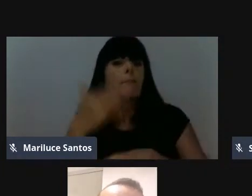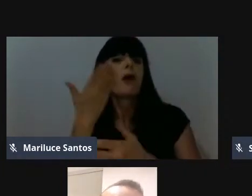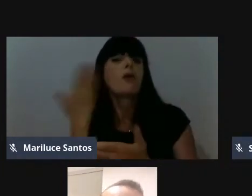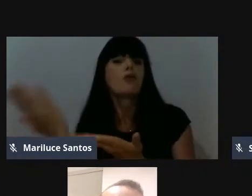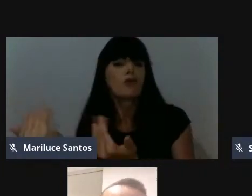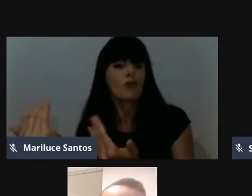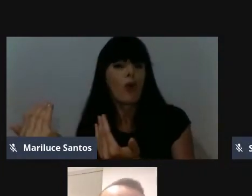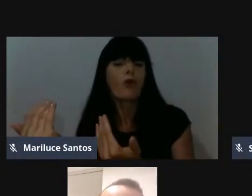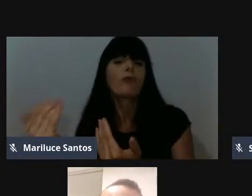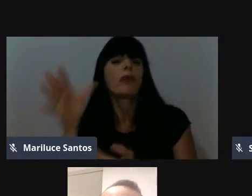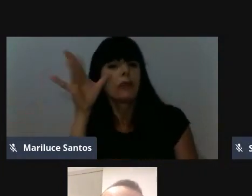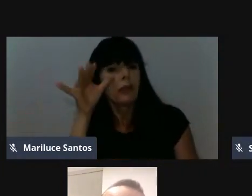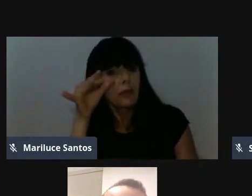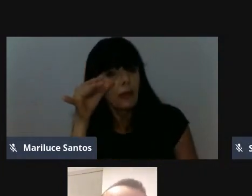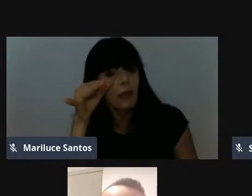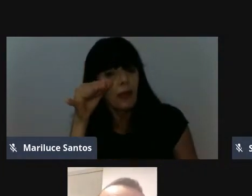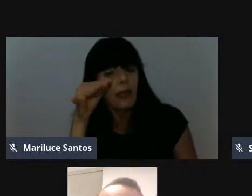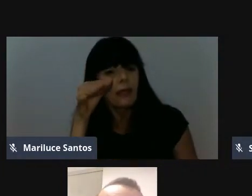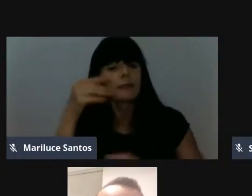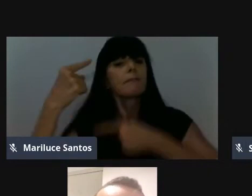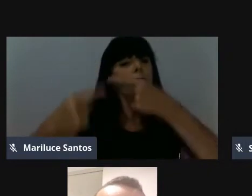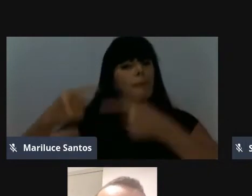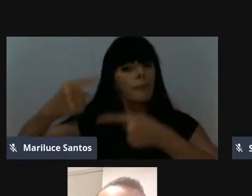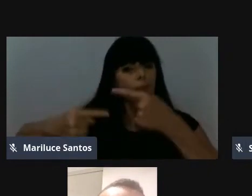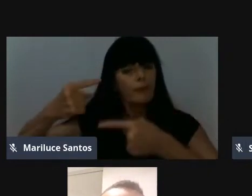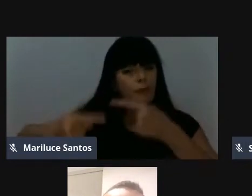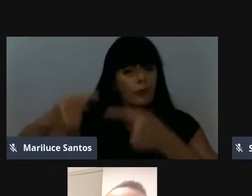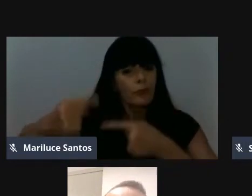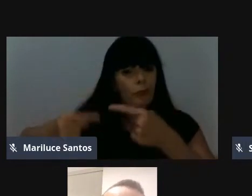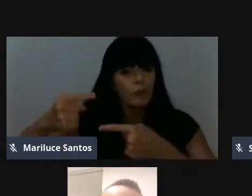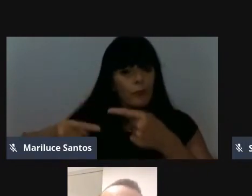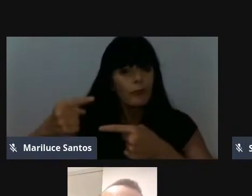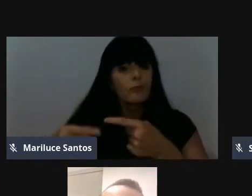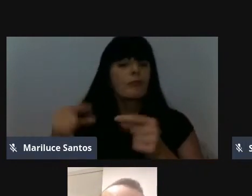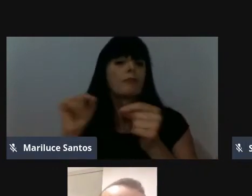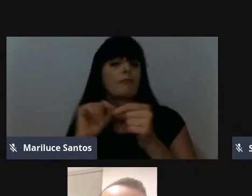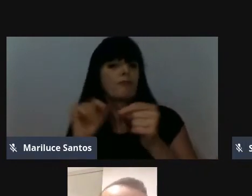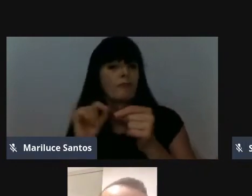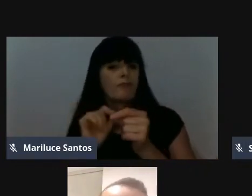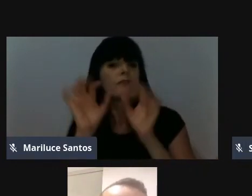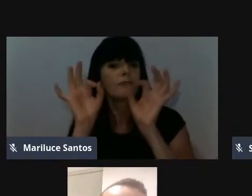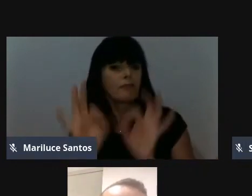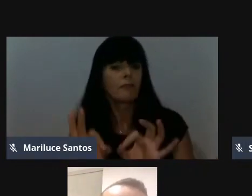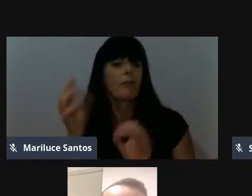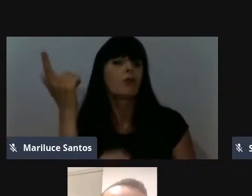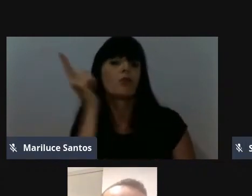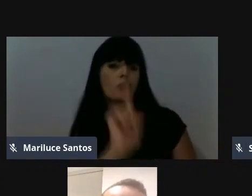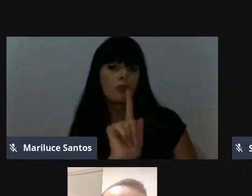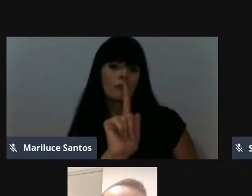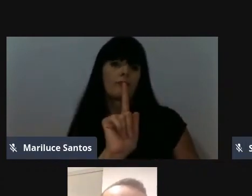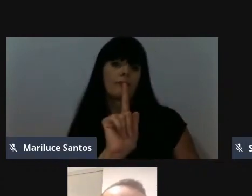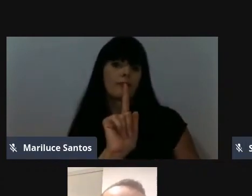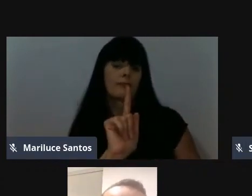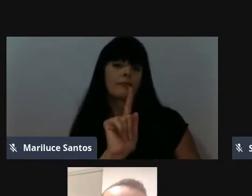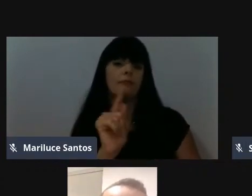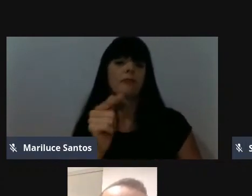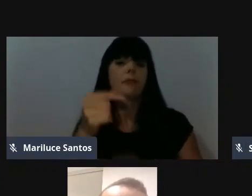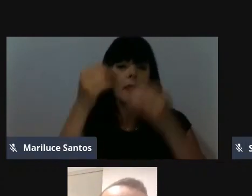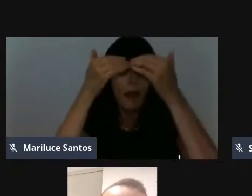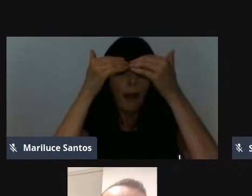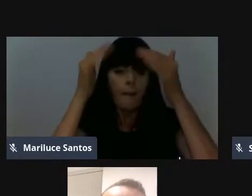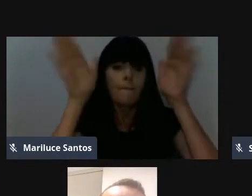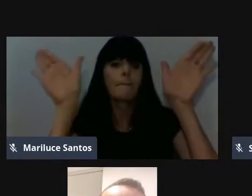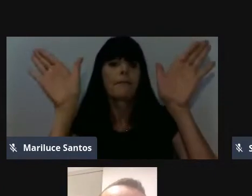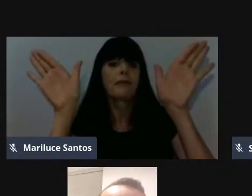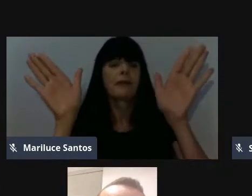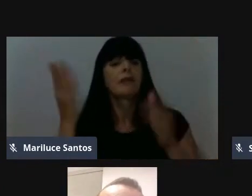jovens, como você disse, mais jovens se interessam, interesse pela política, para a gente conseguir, é, mentes novas, colocar a